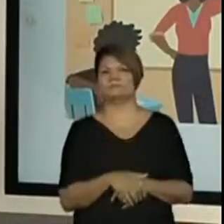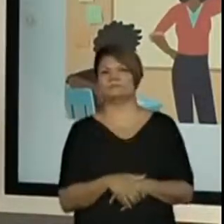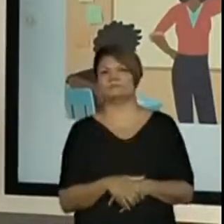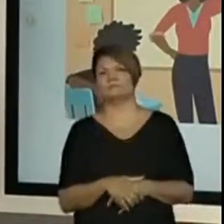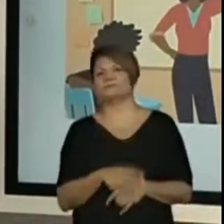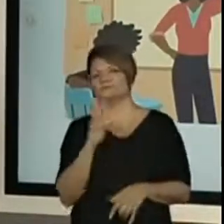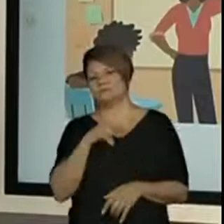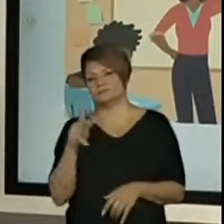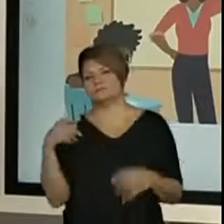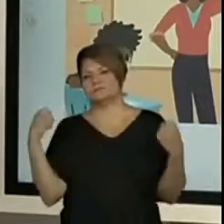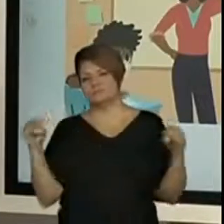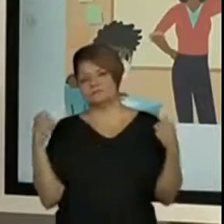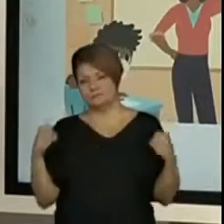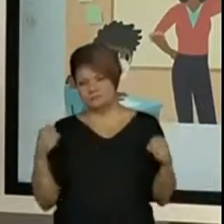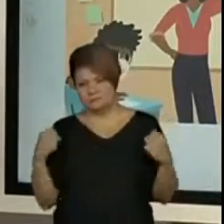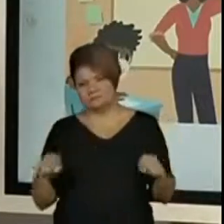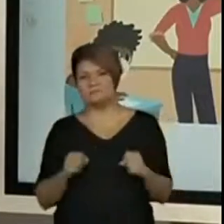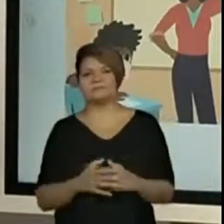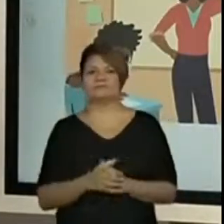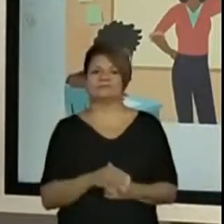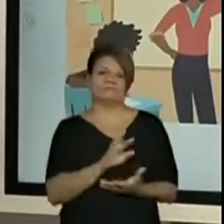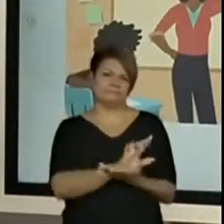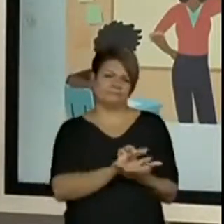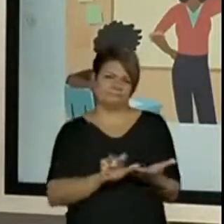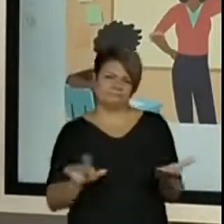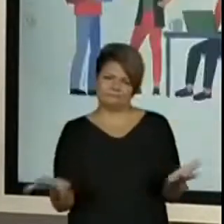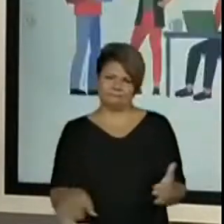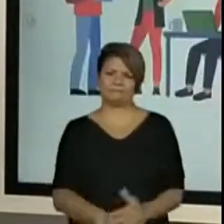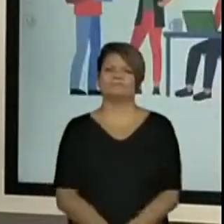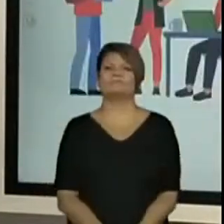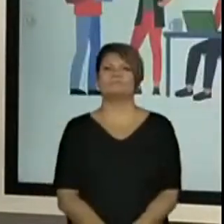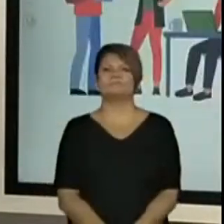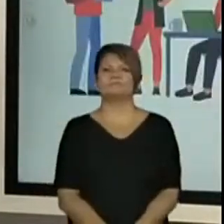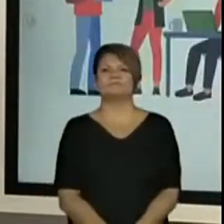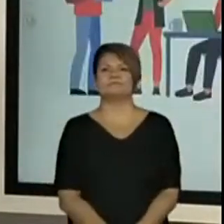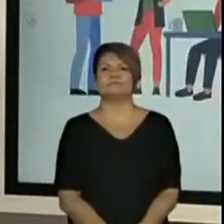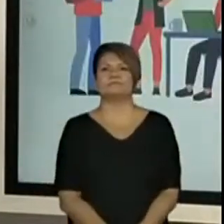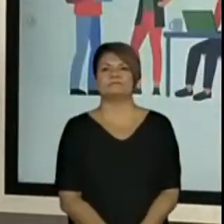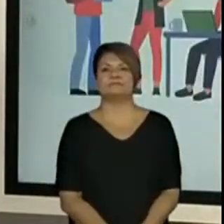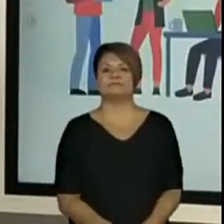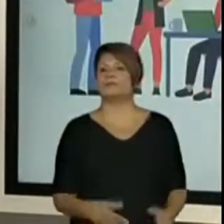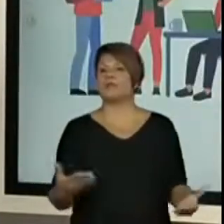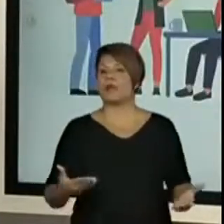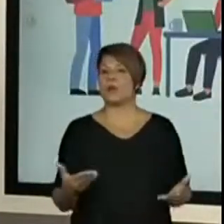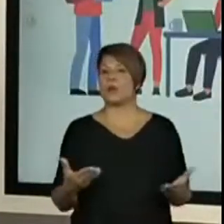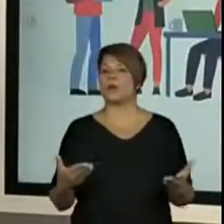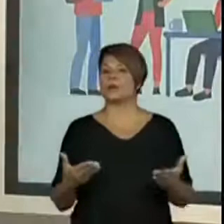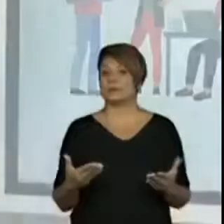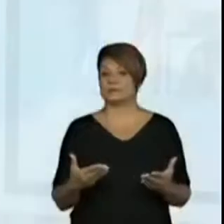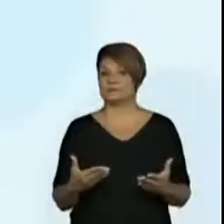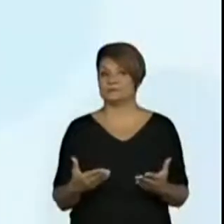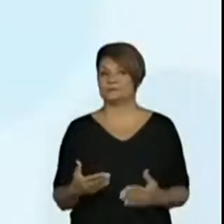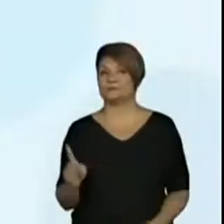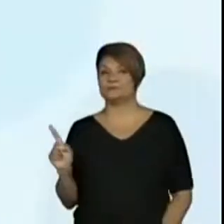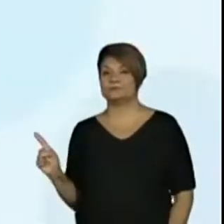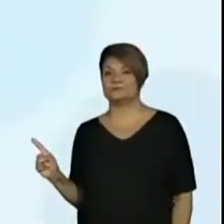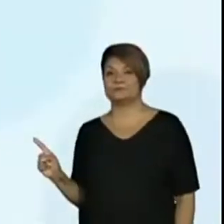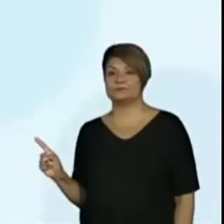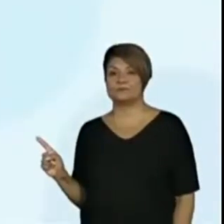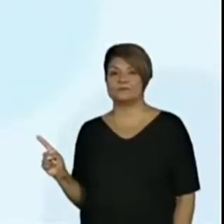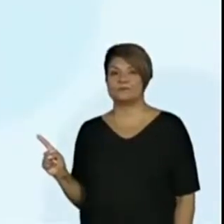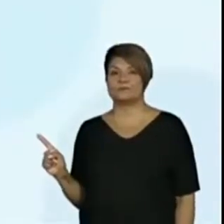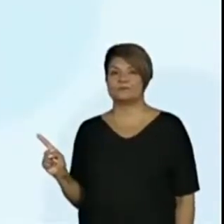de educação física, né? E essa função aqui, olha para essa